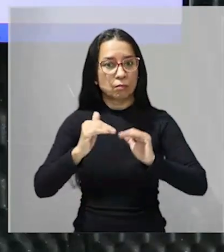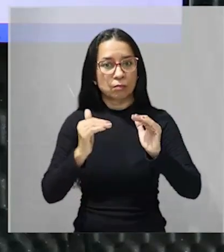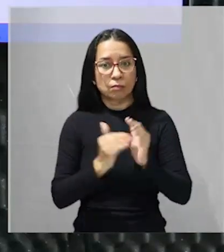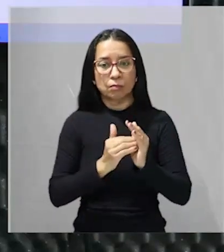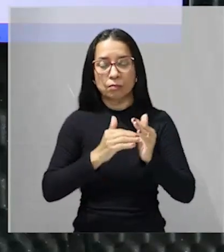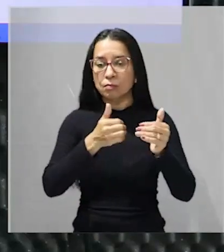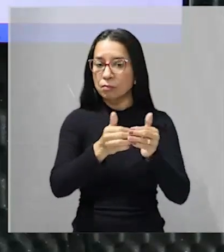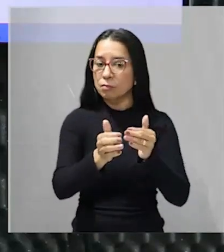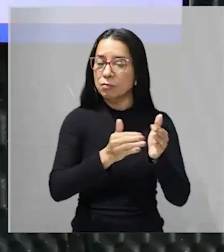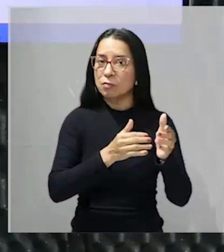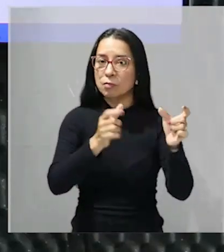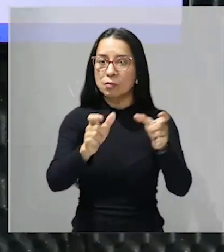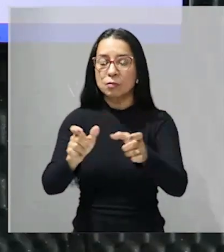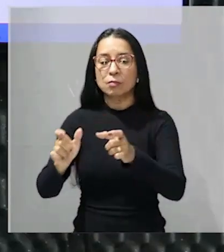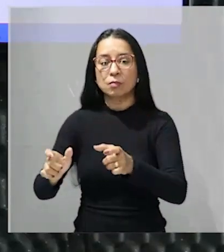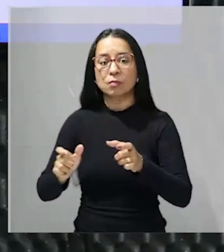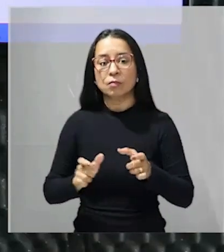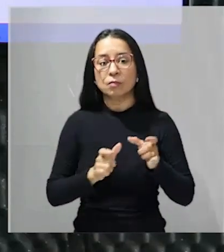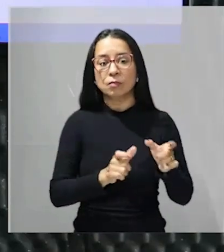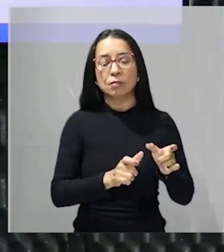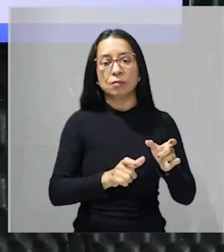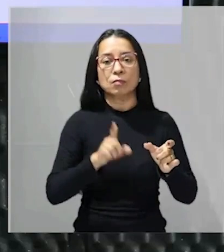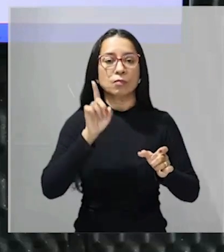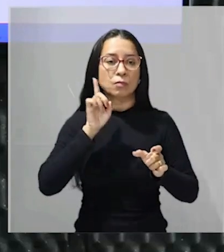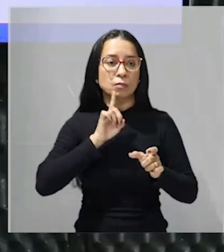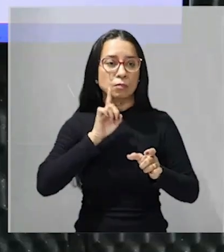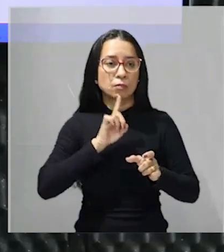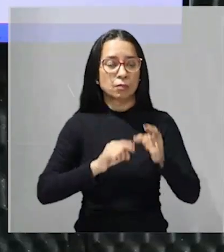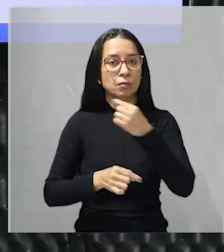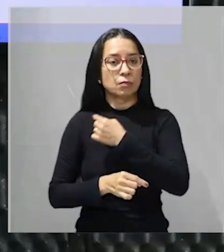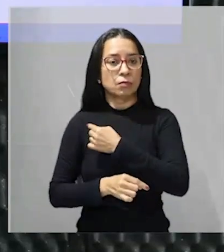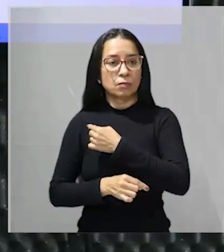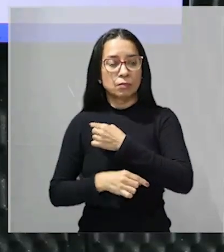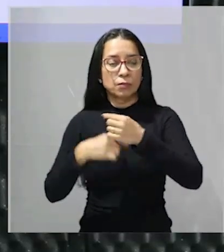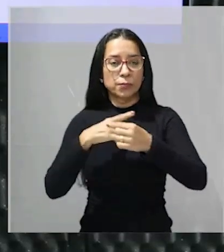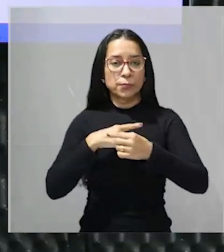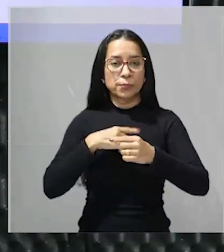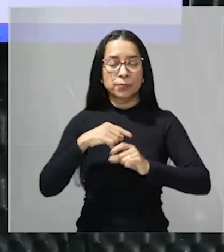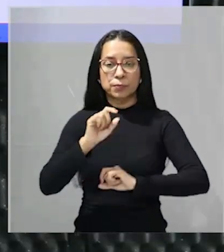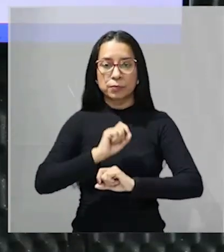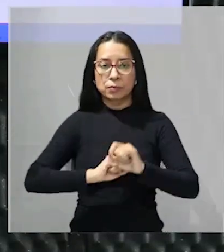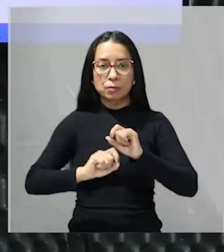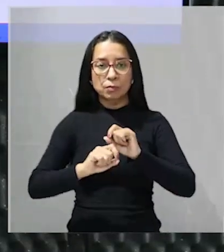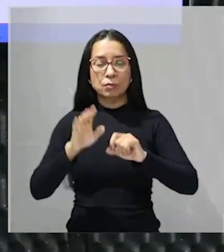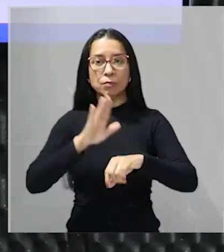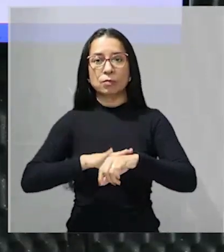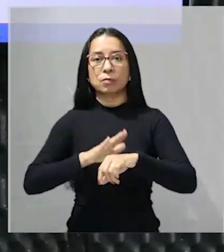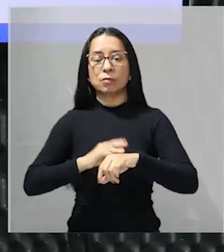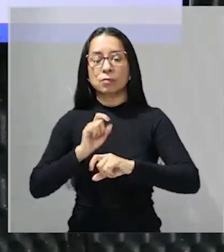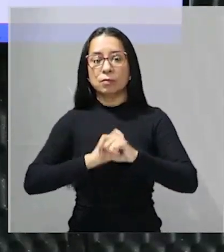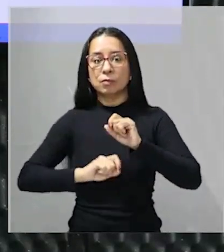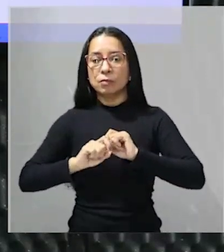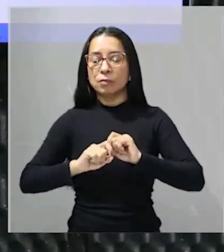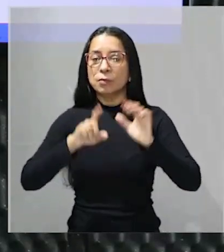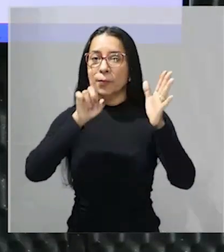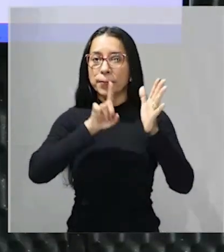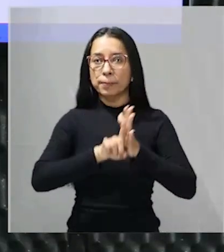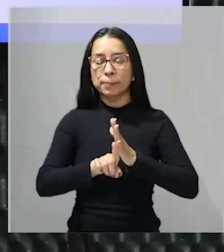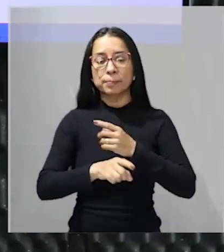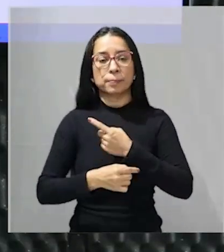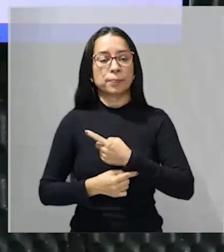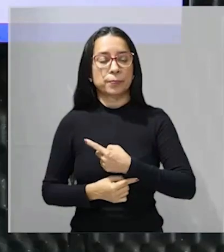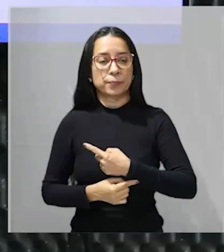território ou de jurisdição dos Estados Unidos aí tem aqui o que nós chamamos de que? do comando né?